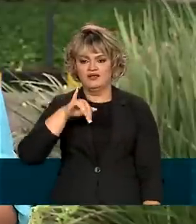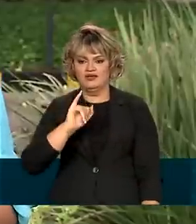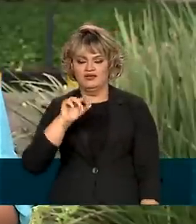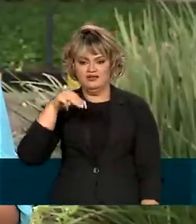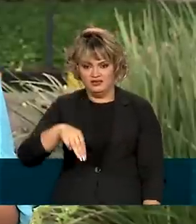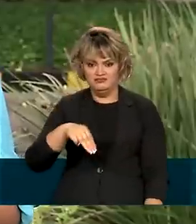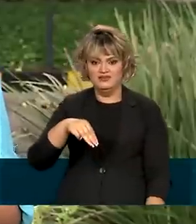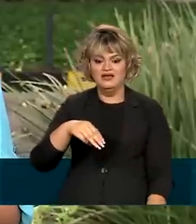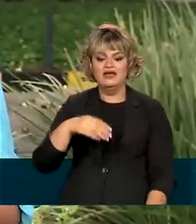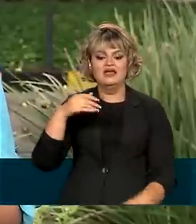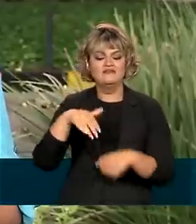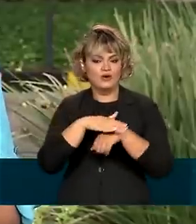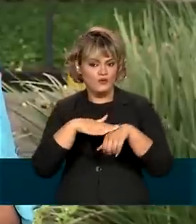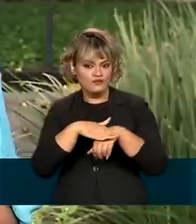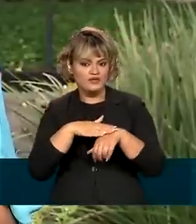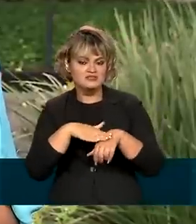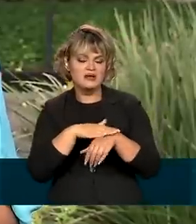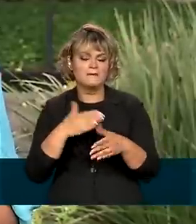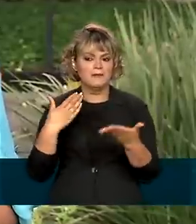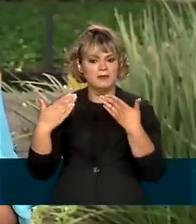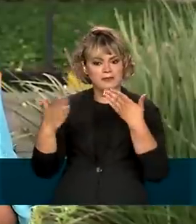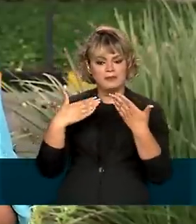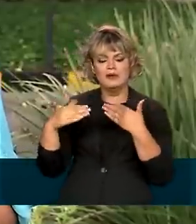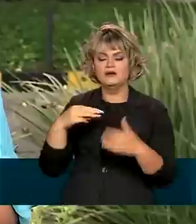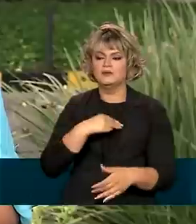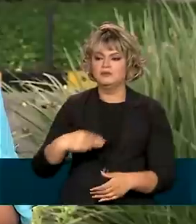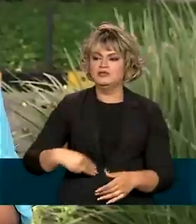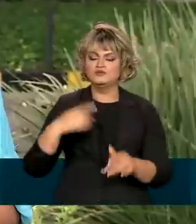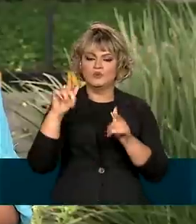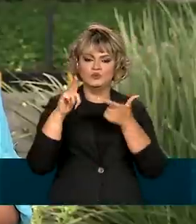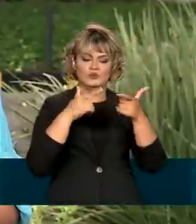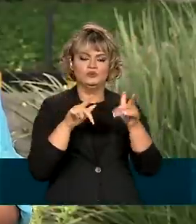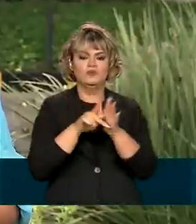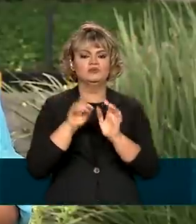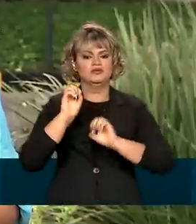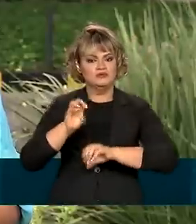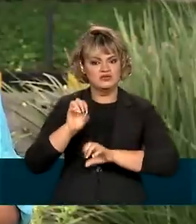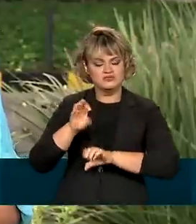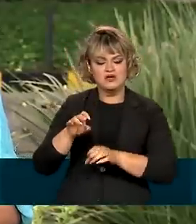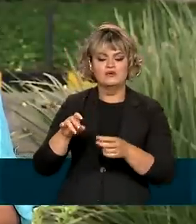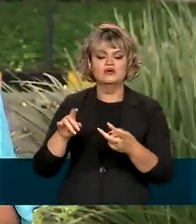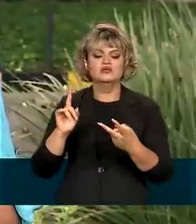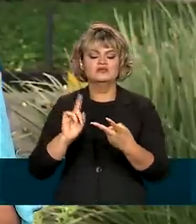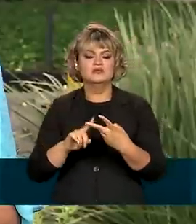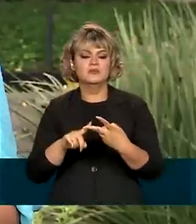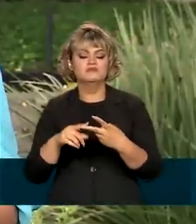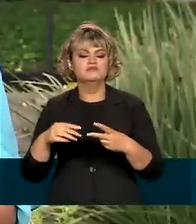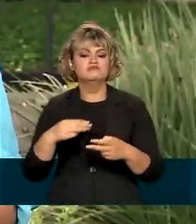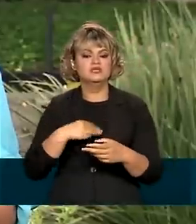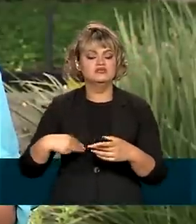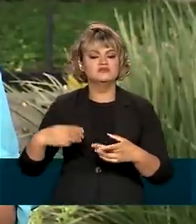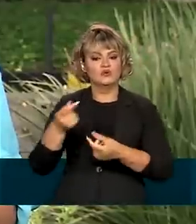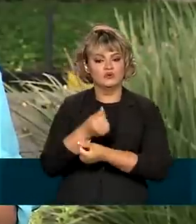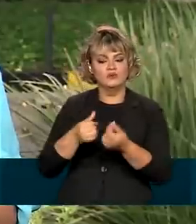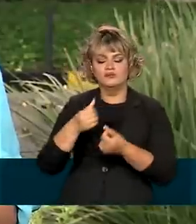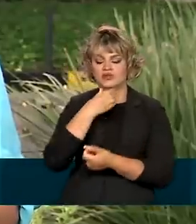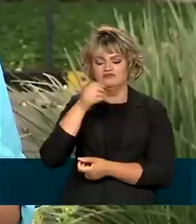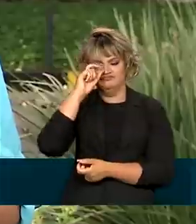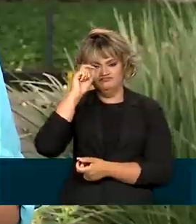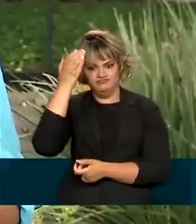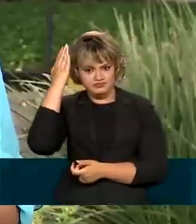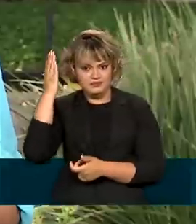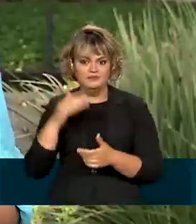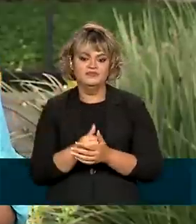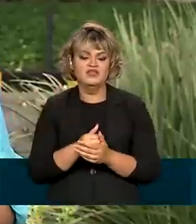vai contar, ele vai ter uma conversa, vai mediar uma conversa com outros ministros, como o da Educação, Vitor Rodói, e também o Ministro da Economia, Paulo Guedes.